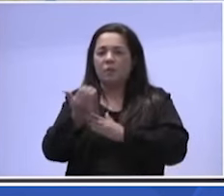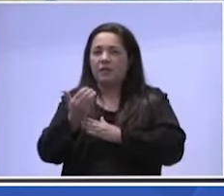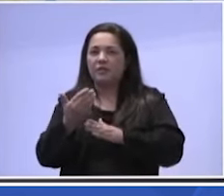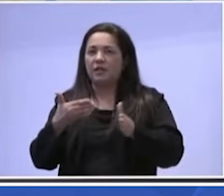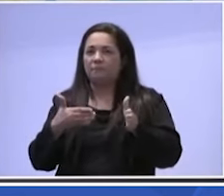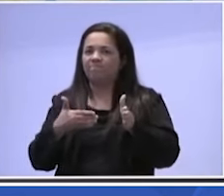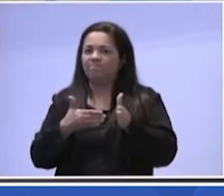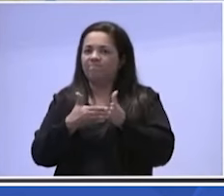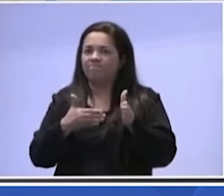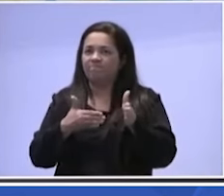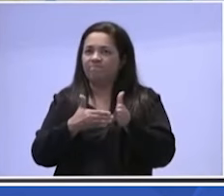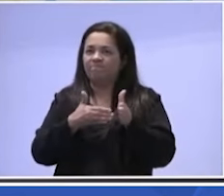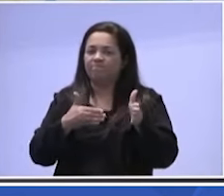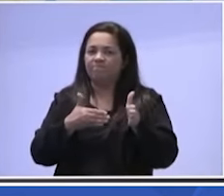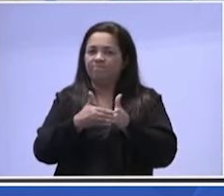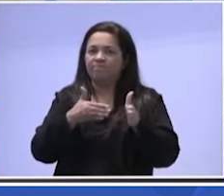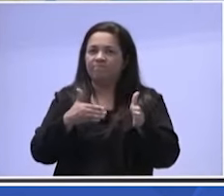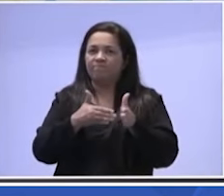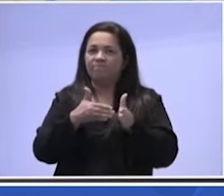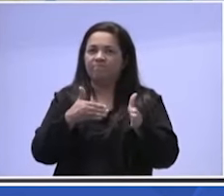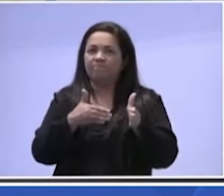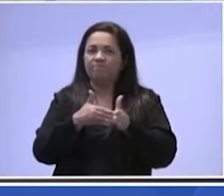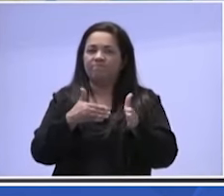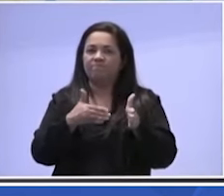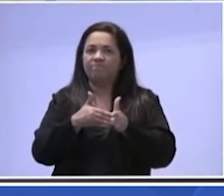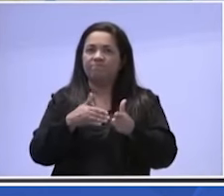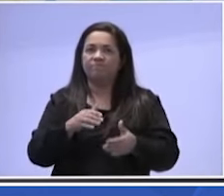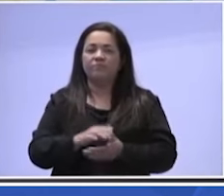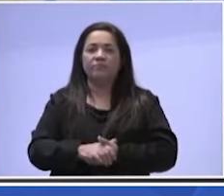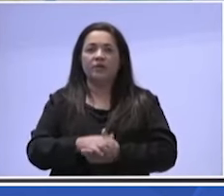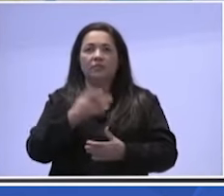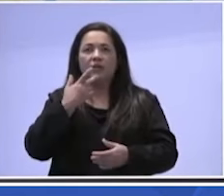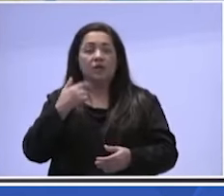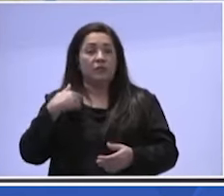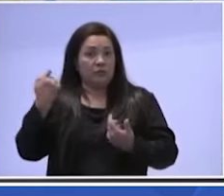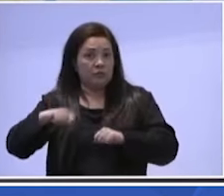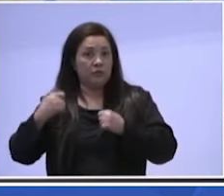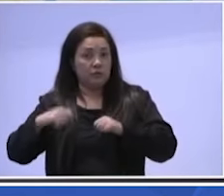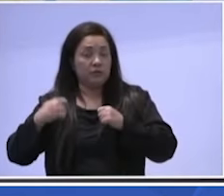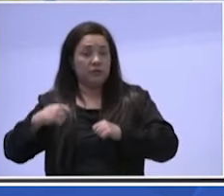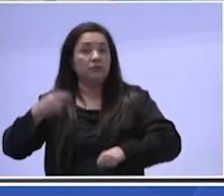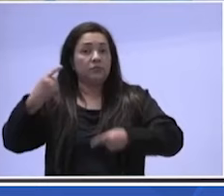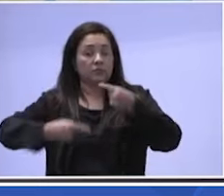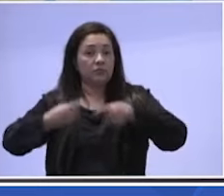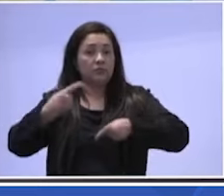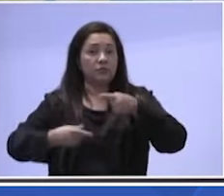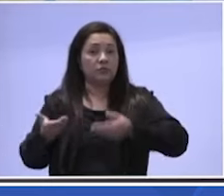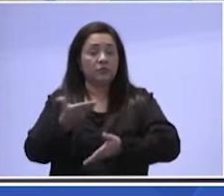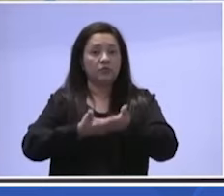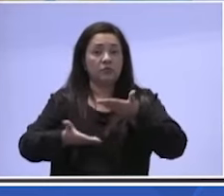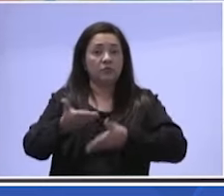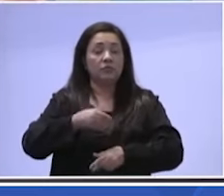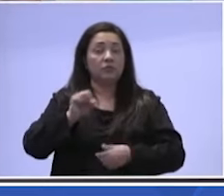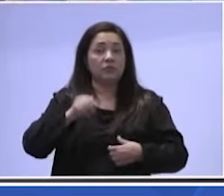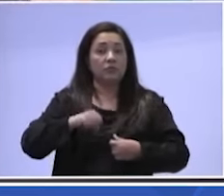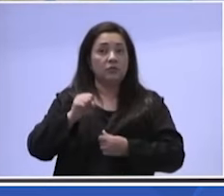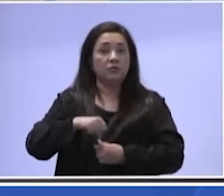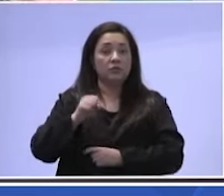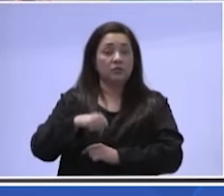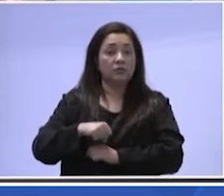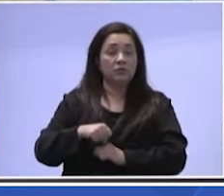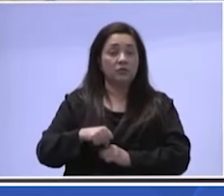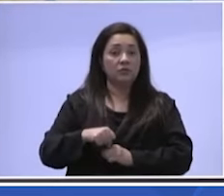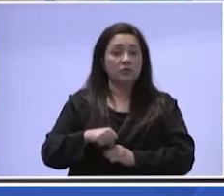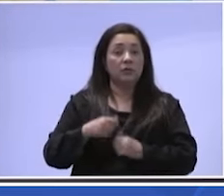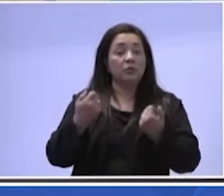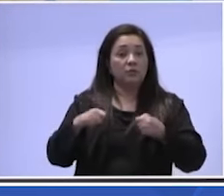E o Faoro teve que, com a sua autoridade, descer e dizer assim, nós precisamos discutir isto, porque não haverá abertura se não